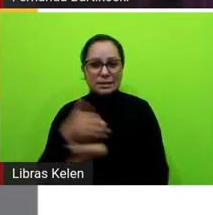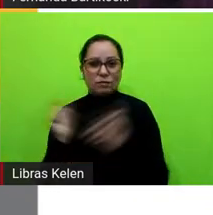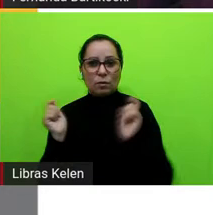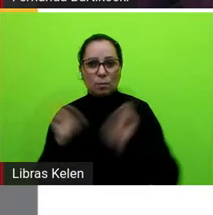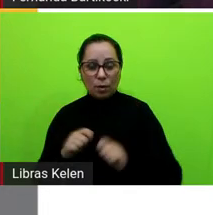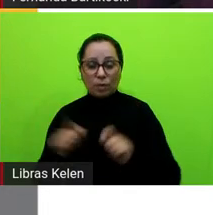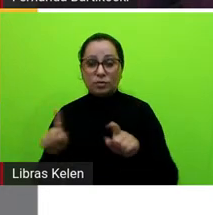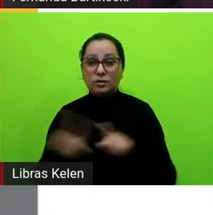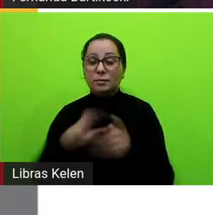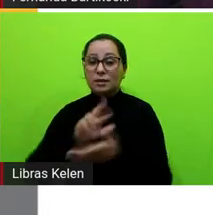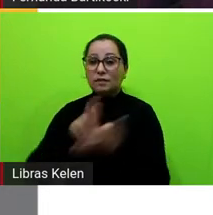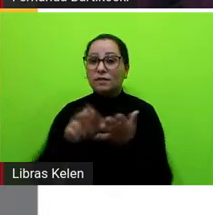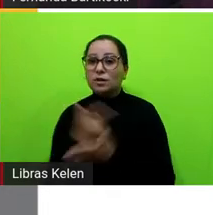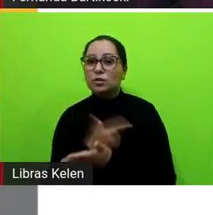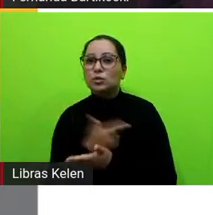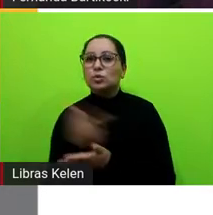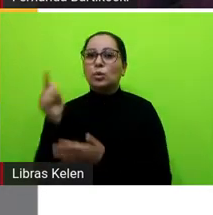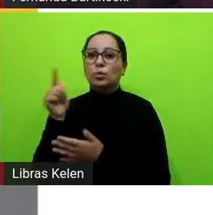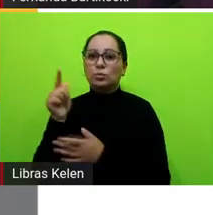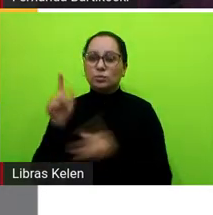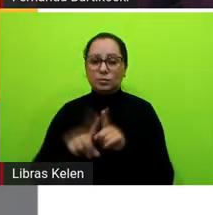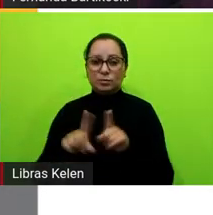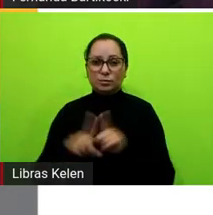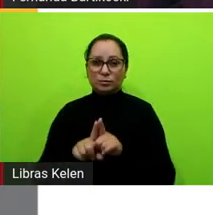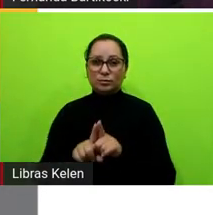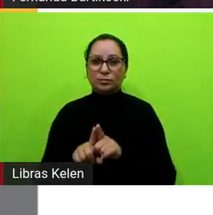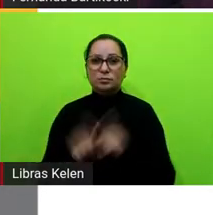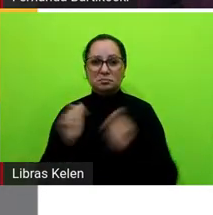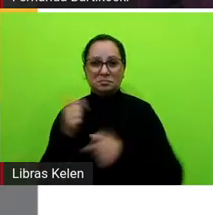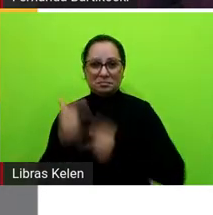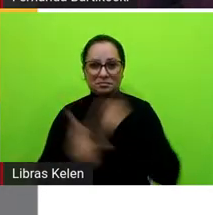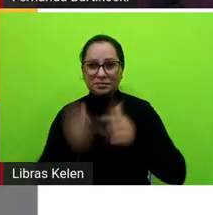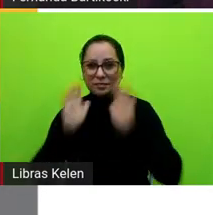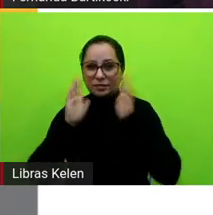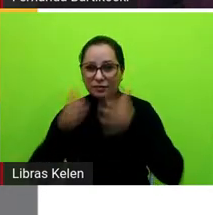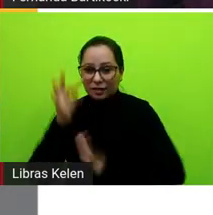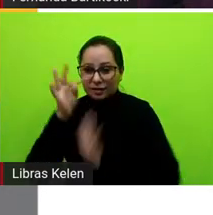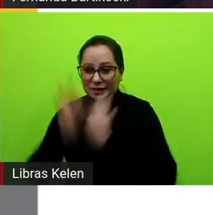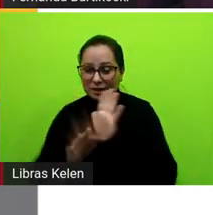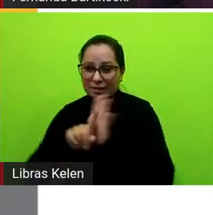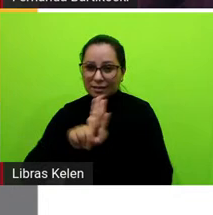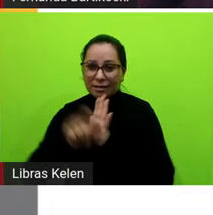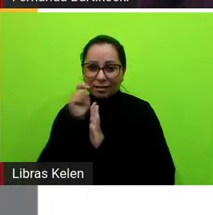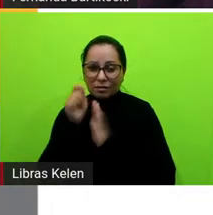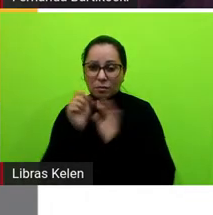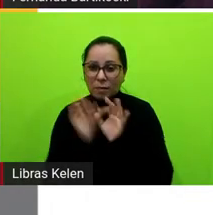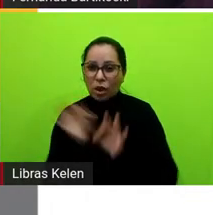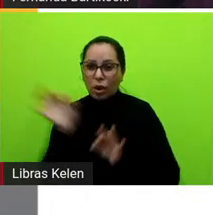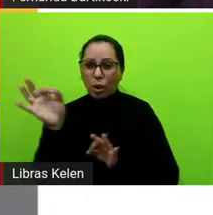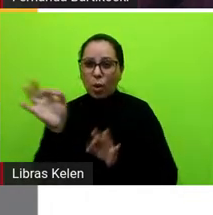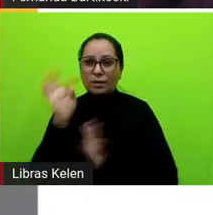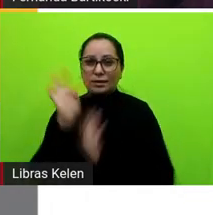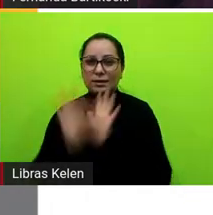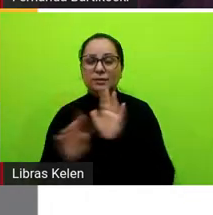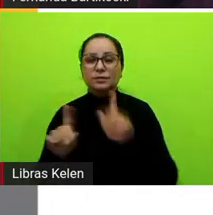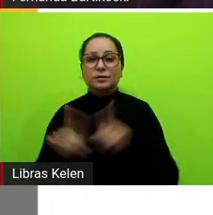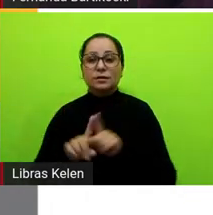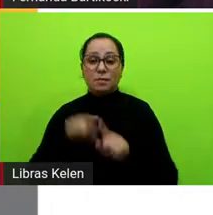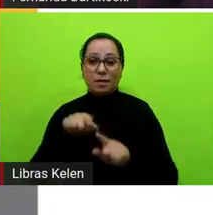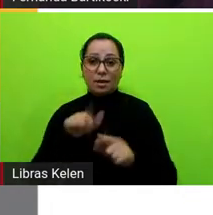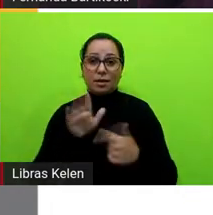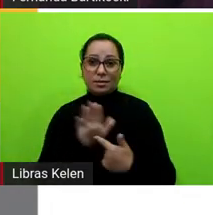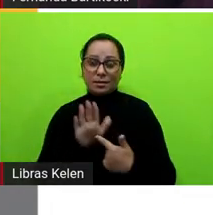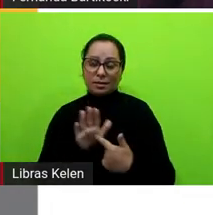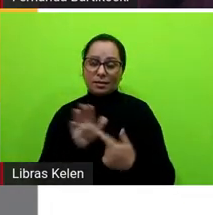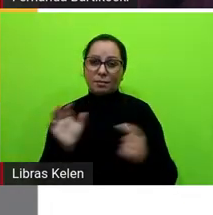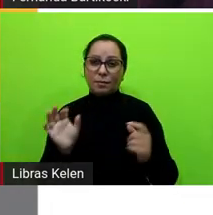outros dá para trabalhar com uma narrativa de detetive mais longa né aqui ela tem a extensão do que